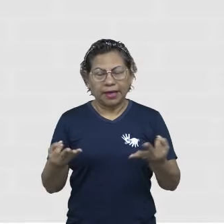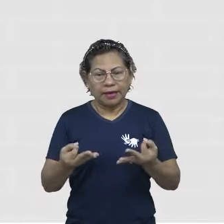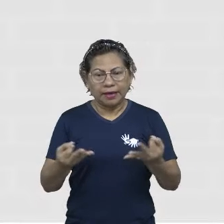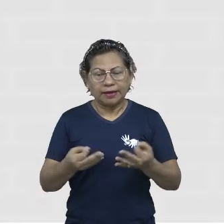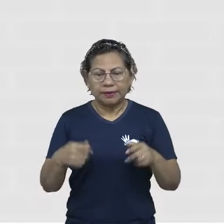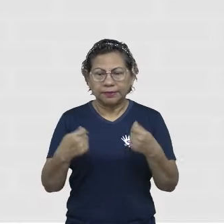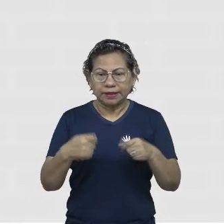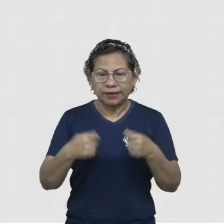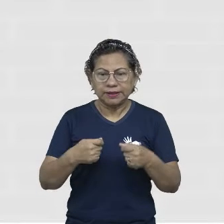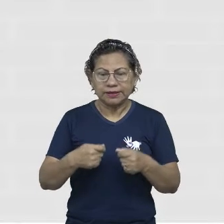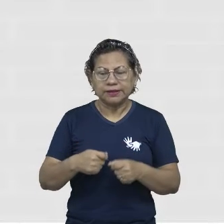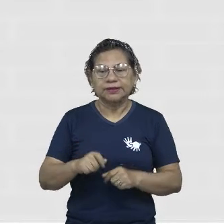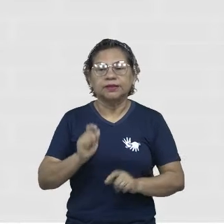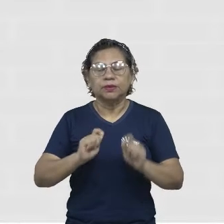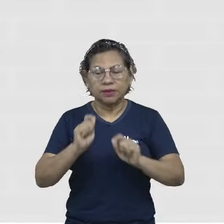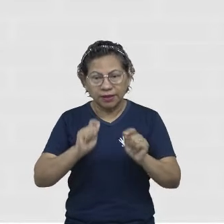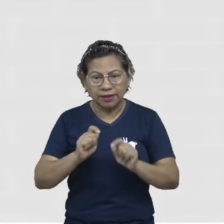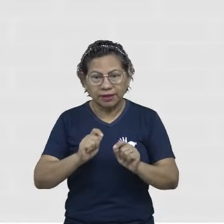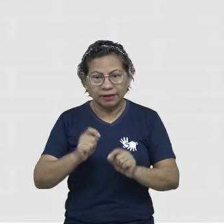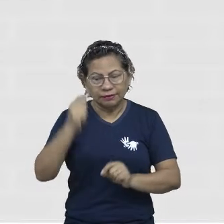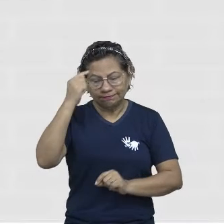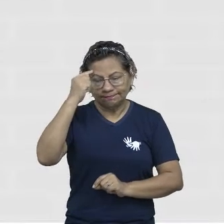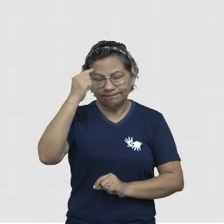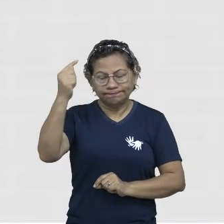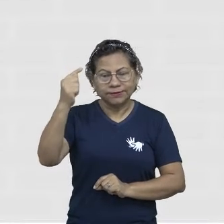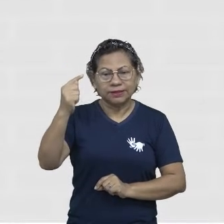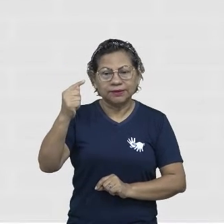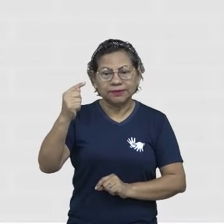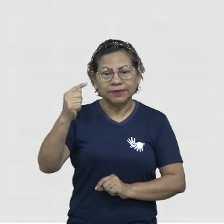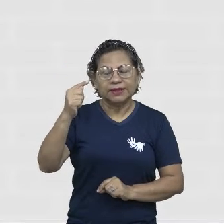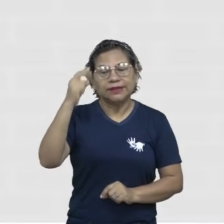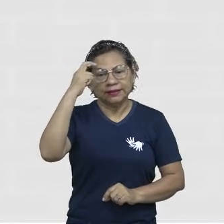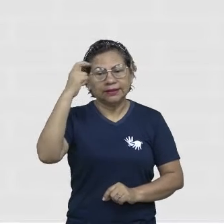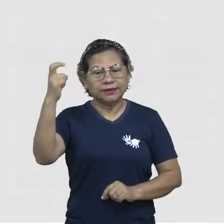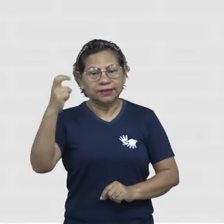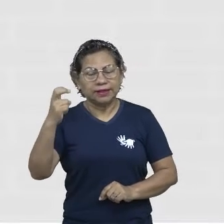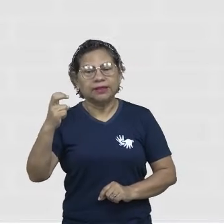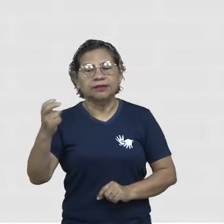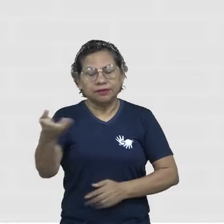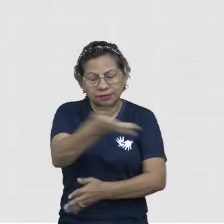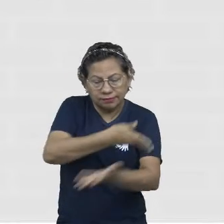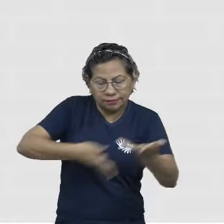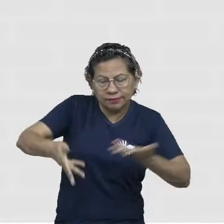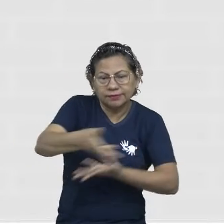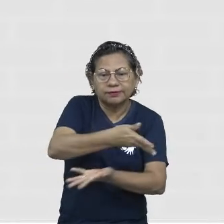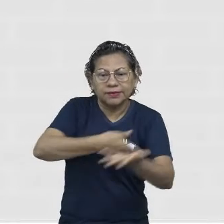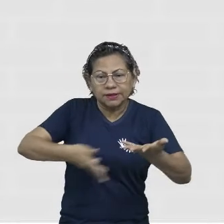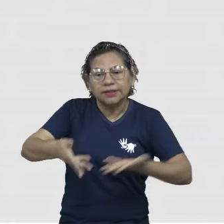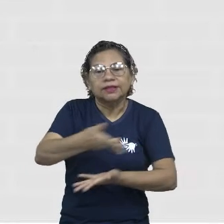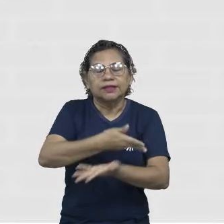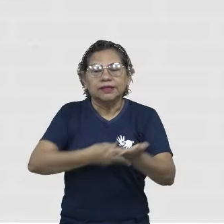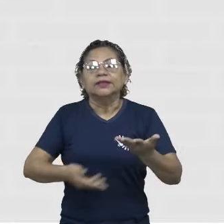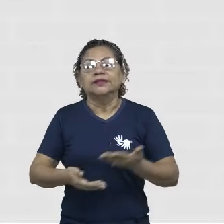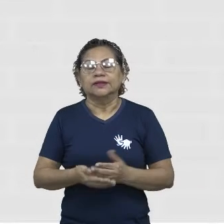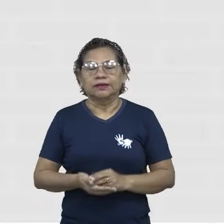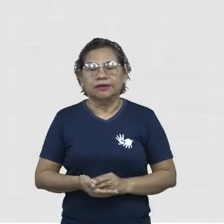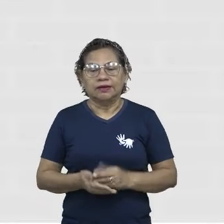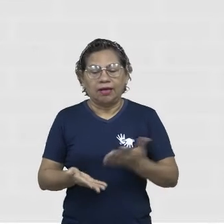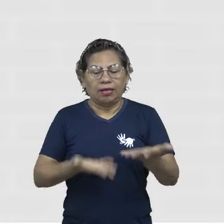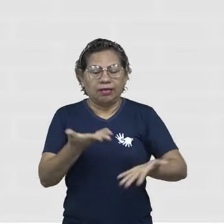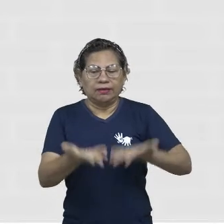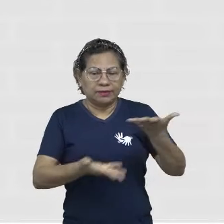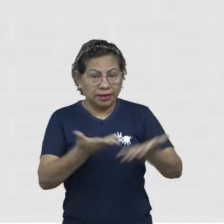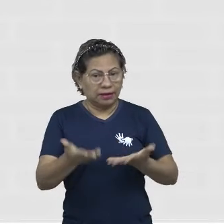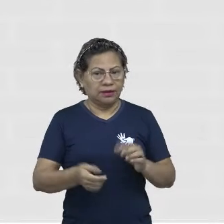inteligência social, certo? E gratidão. Gente, isso aí eu